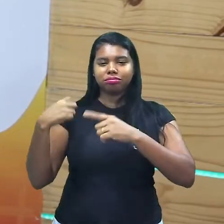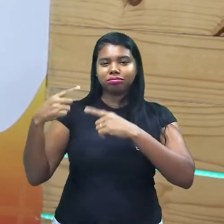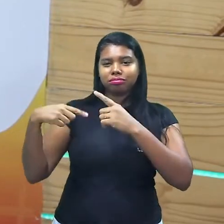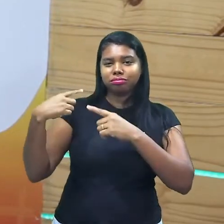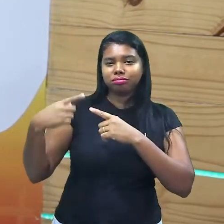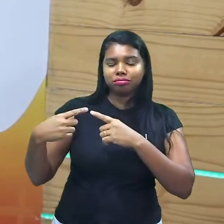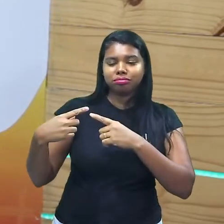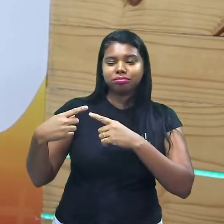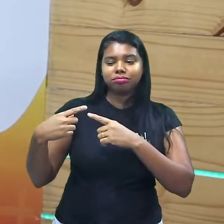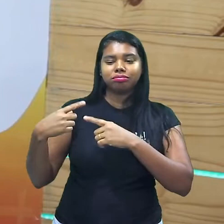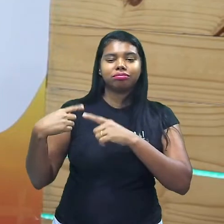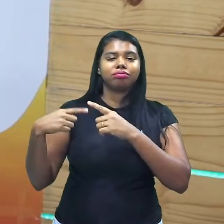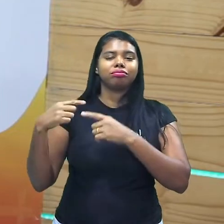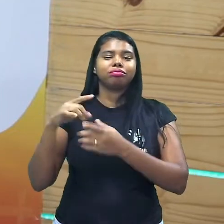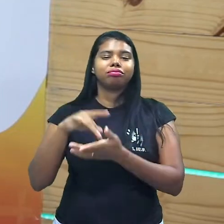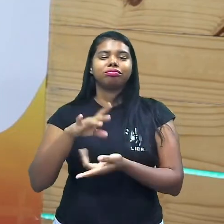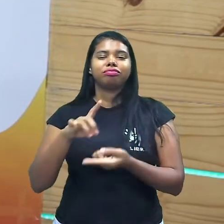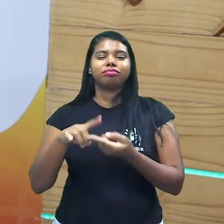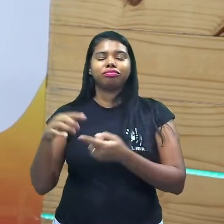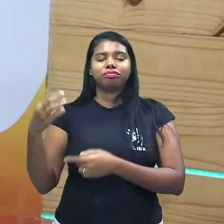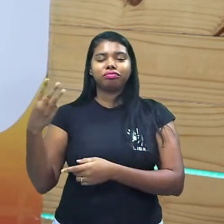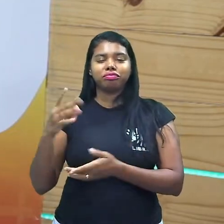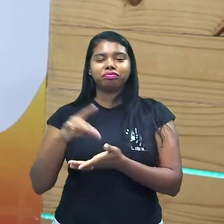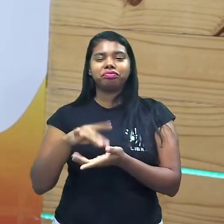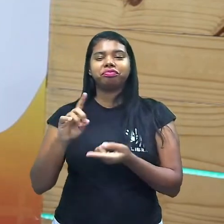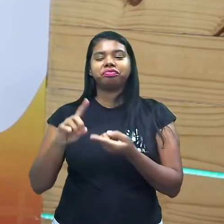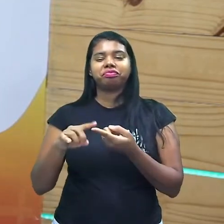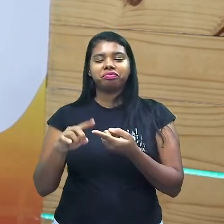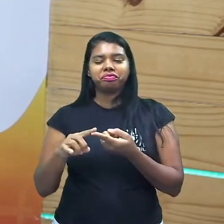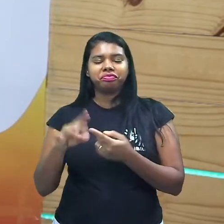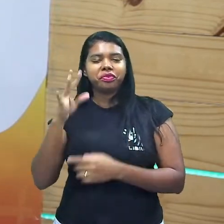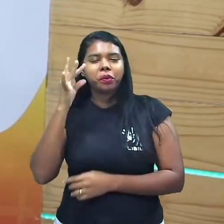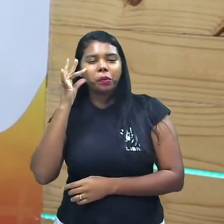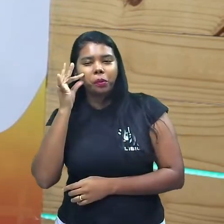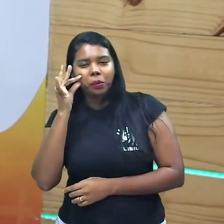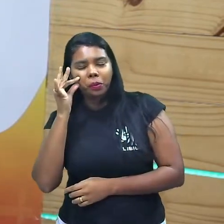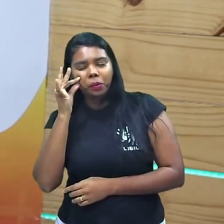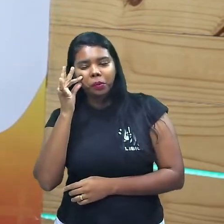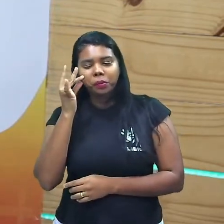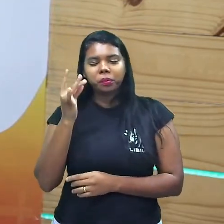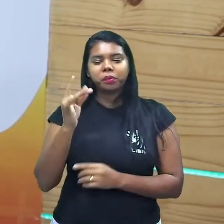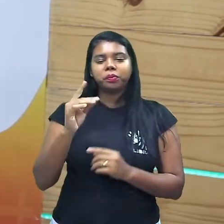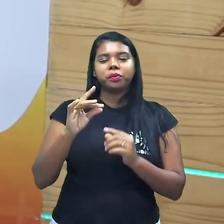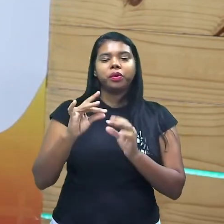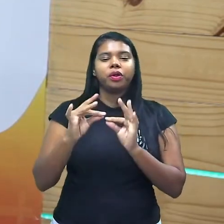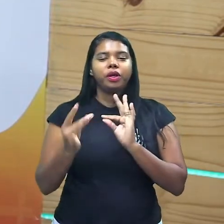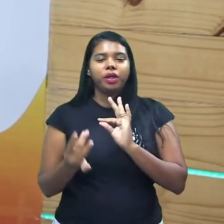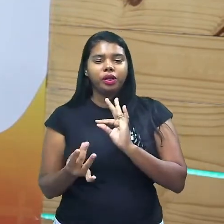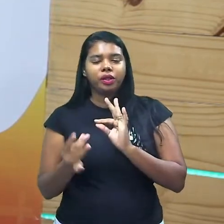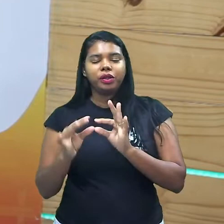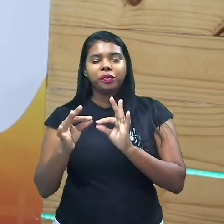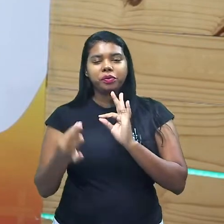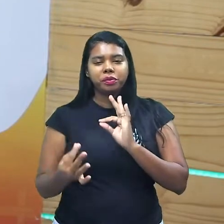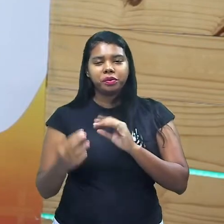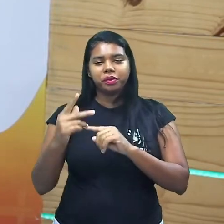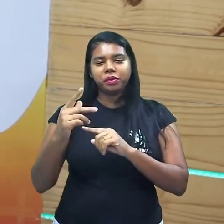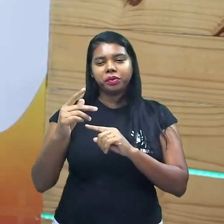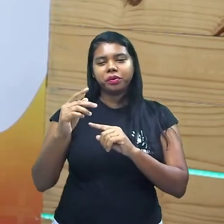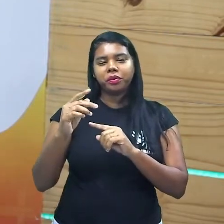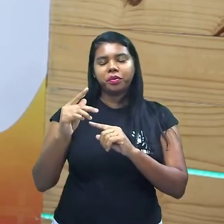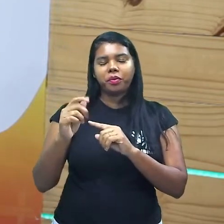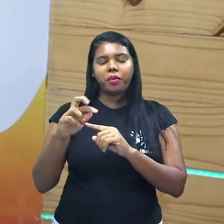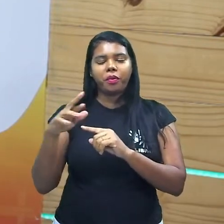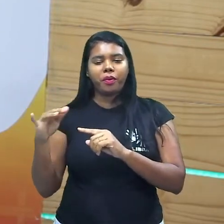e também o realismo, o naturalismo o parnasianismo o simbolismo então vai revisando esses